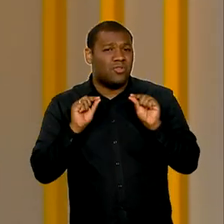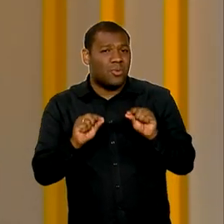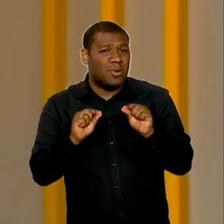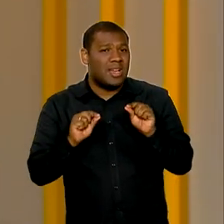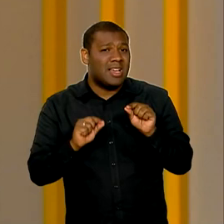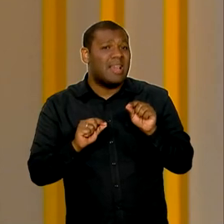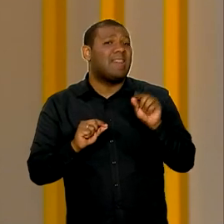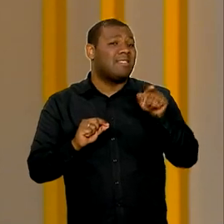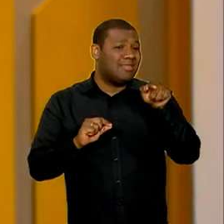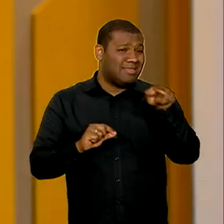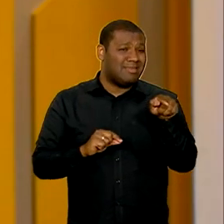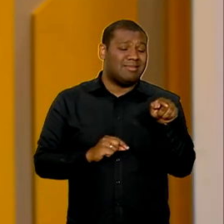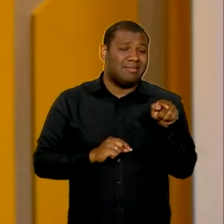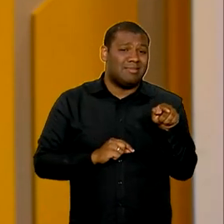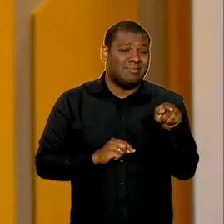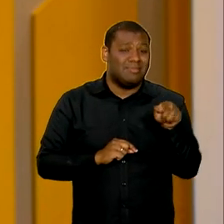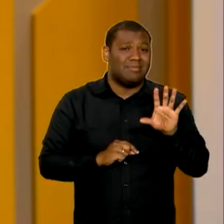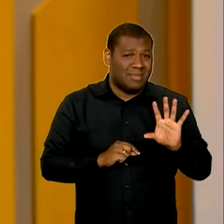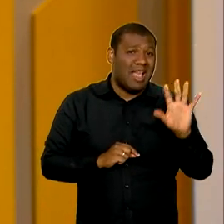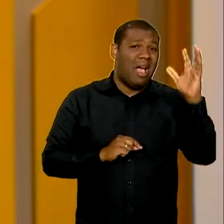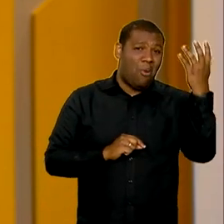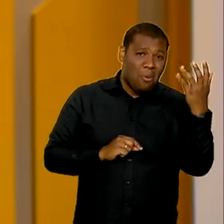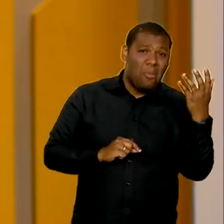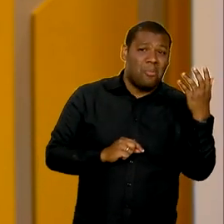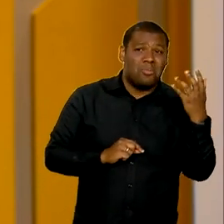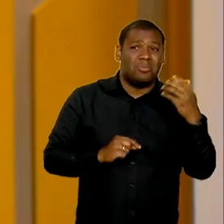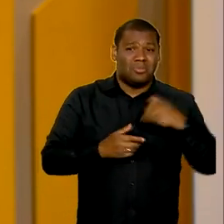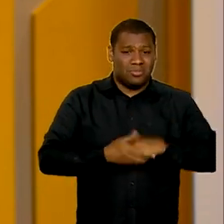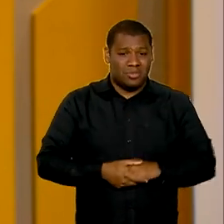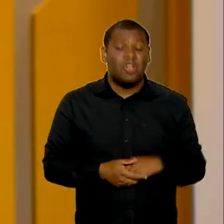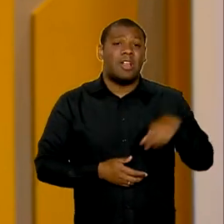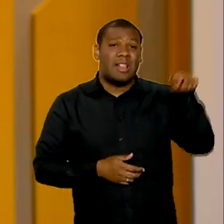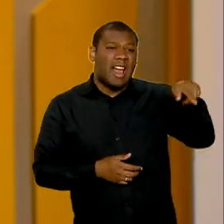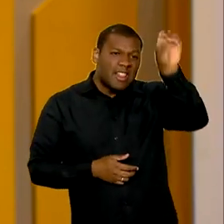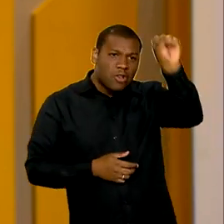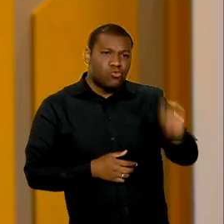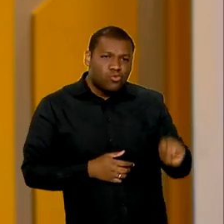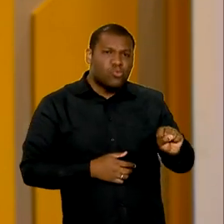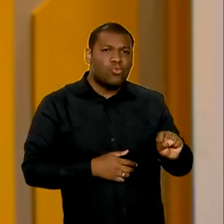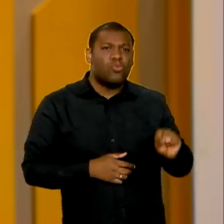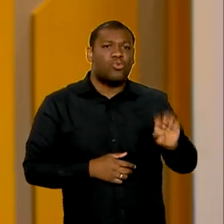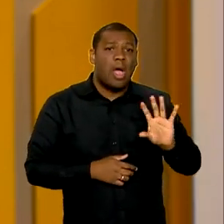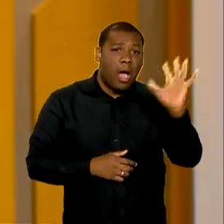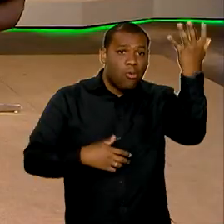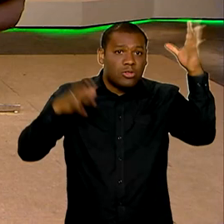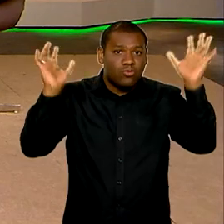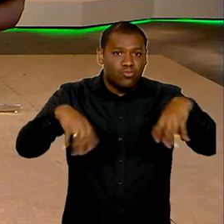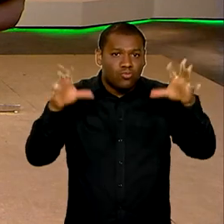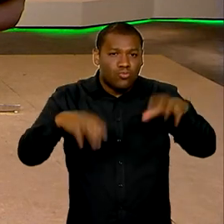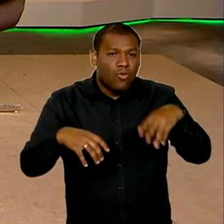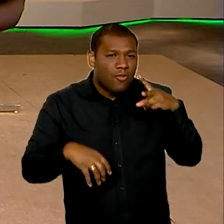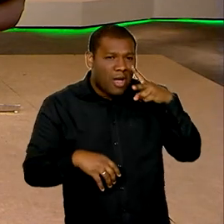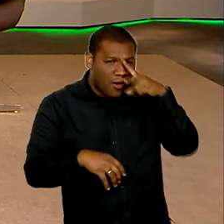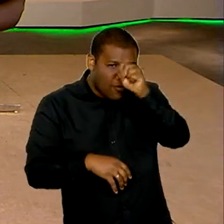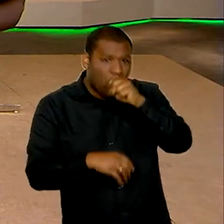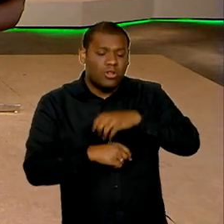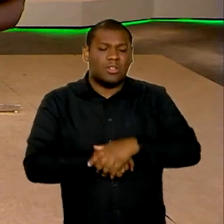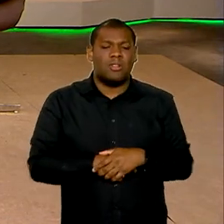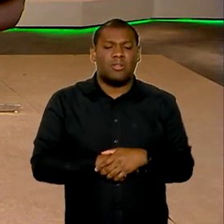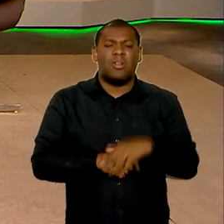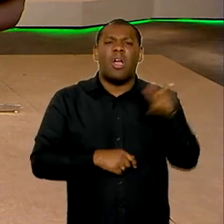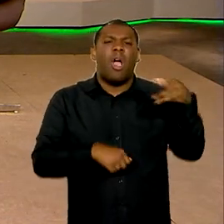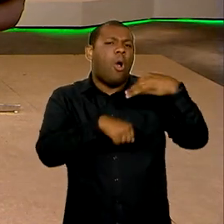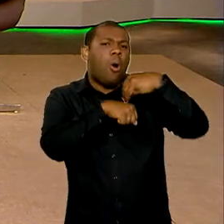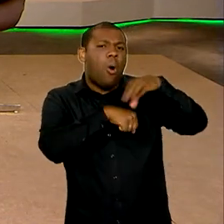desastre na região. No caso como esse do sul do país, de chuvas intensas, qual que a orientação básica que